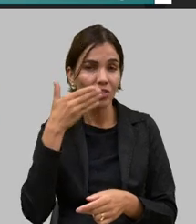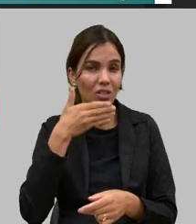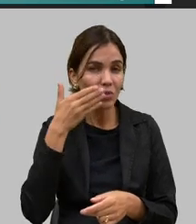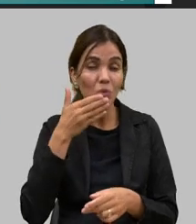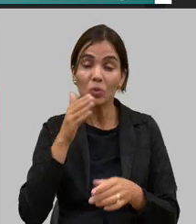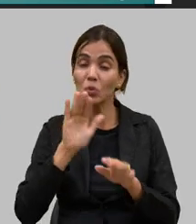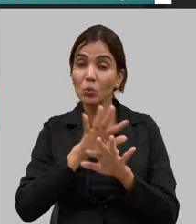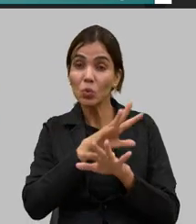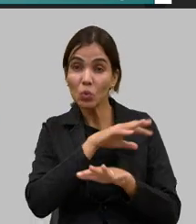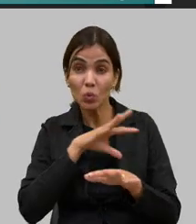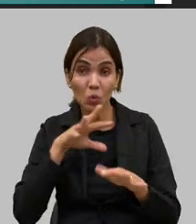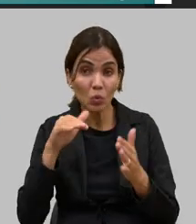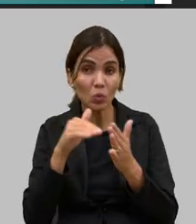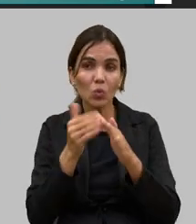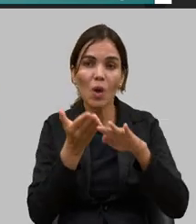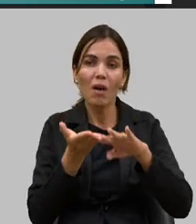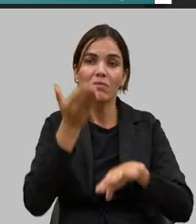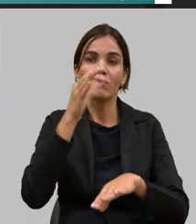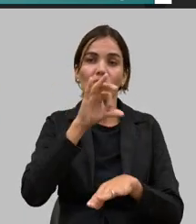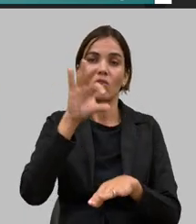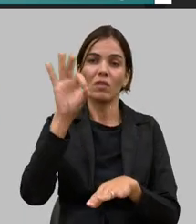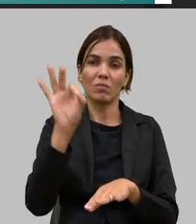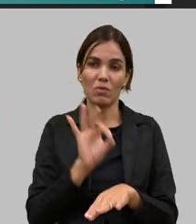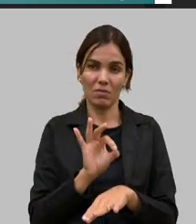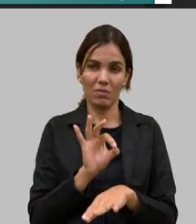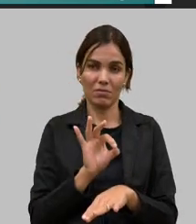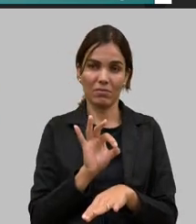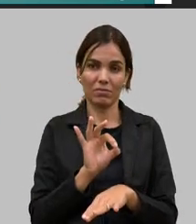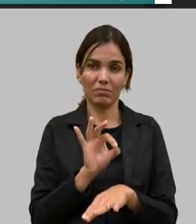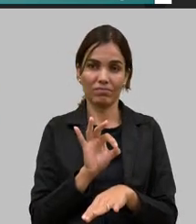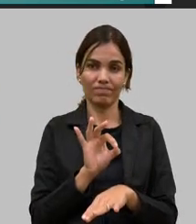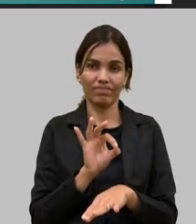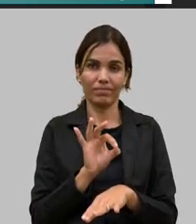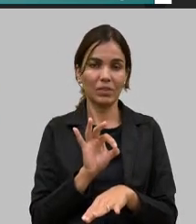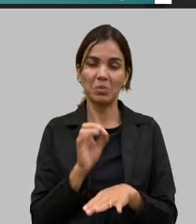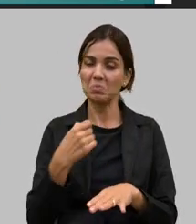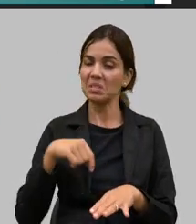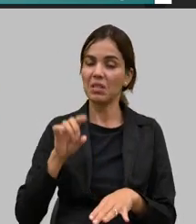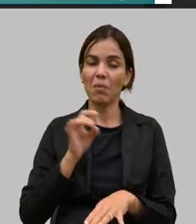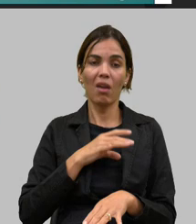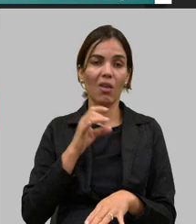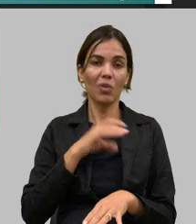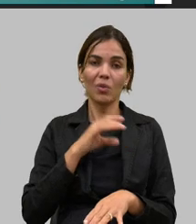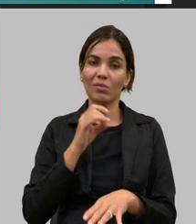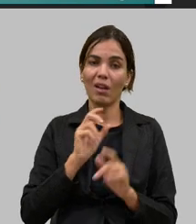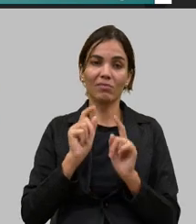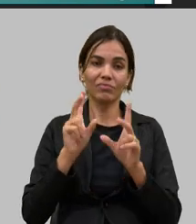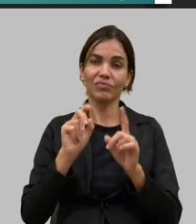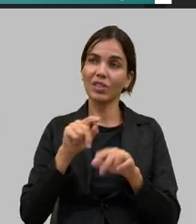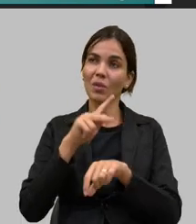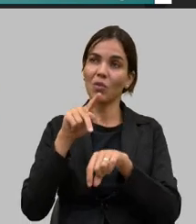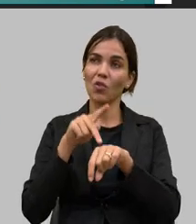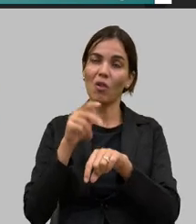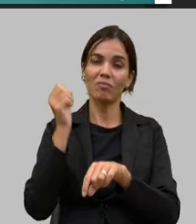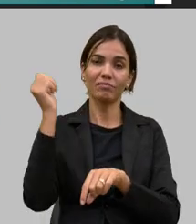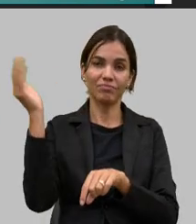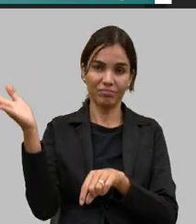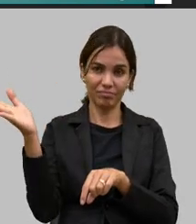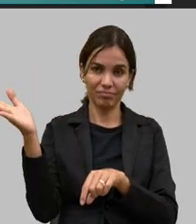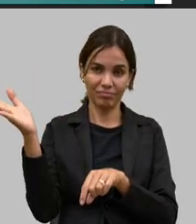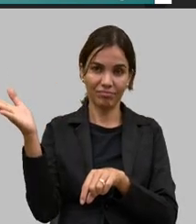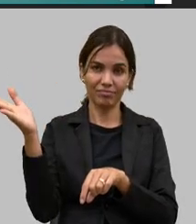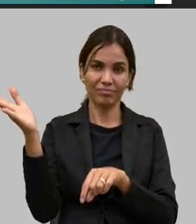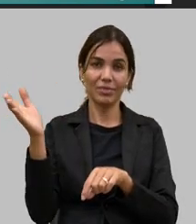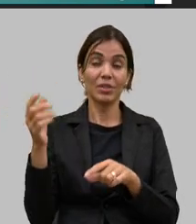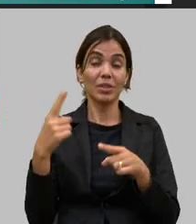90% então nós não precisamos ter medo de continuar exportando porque o saldo da balança comercial